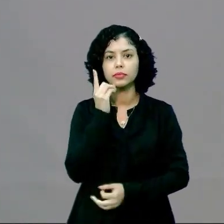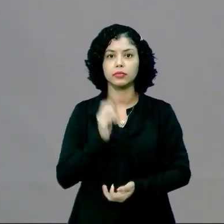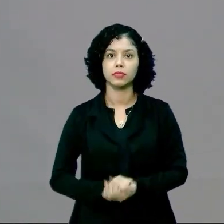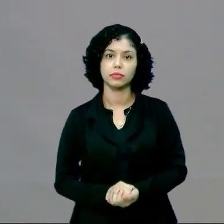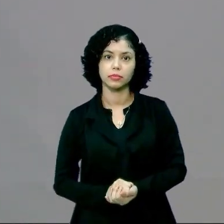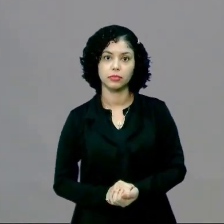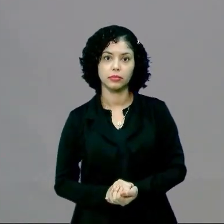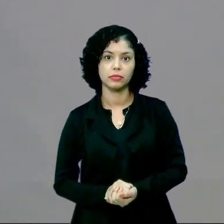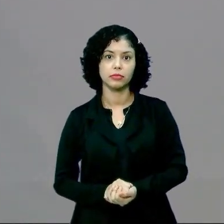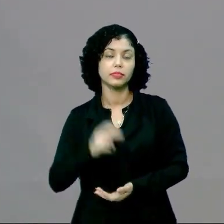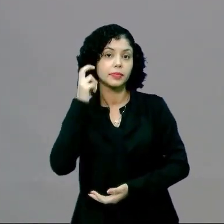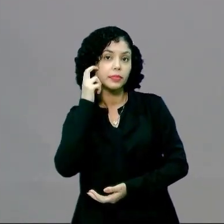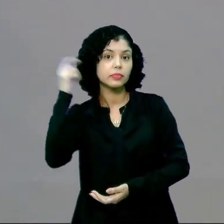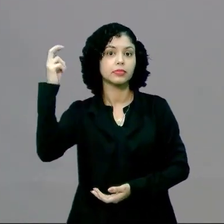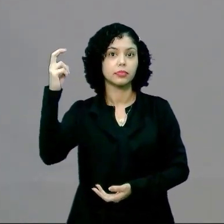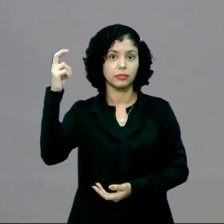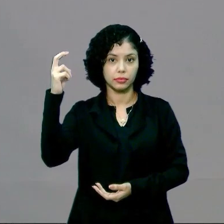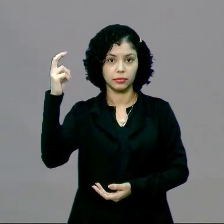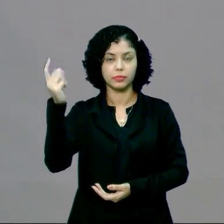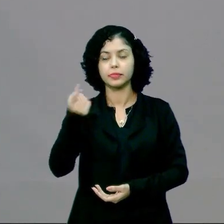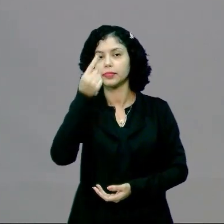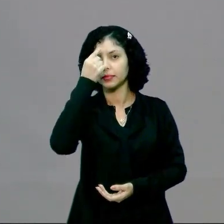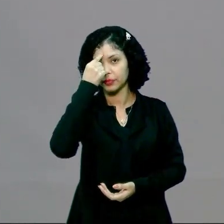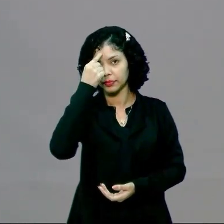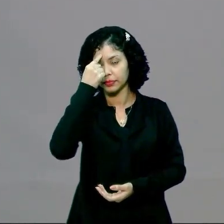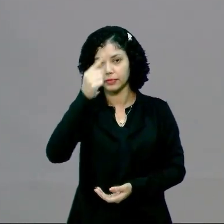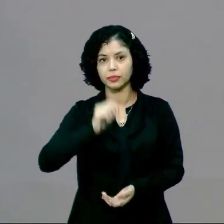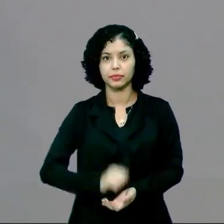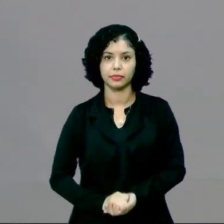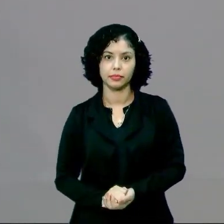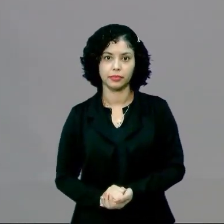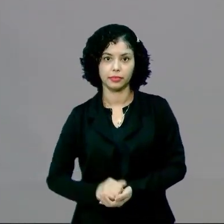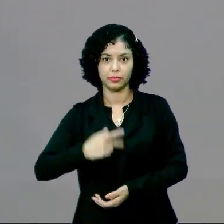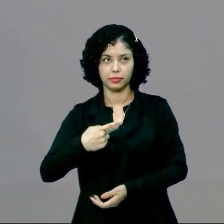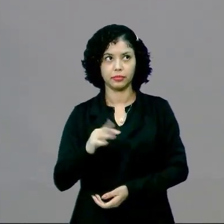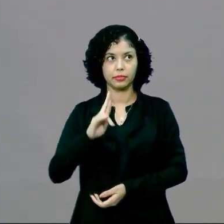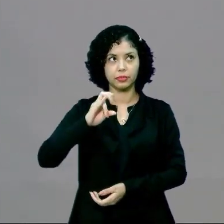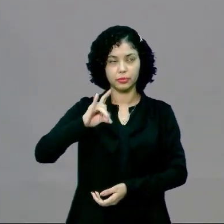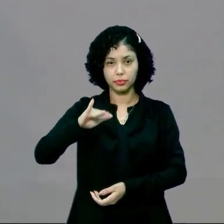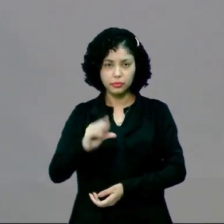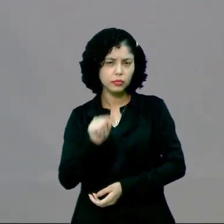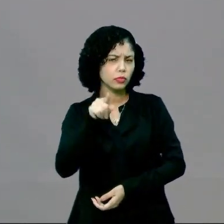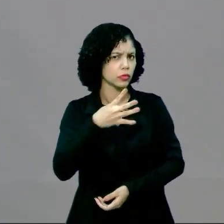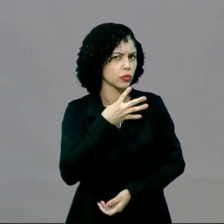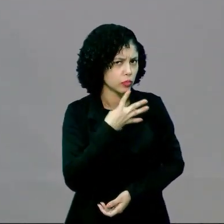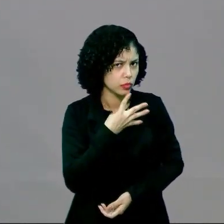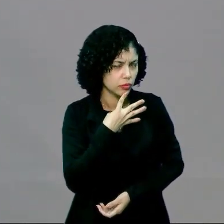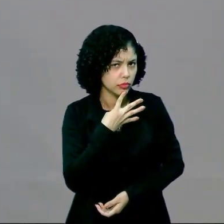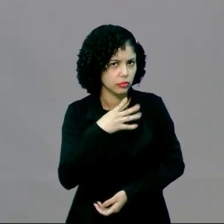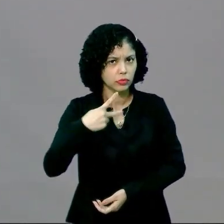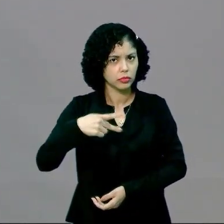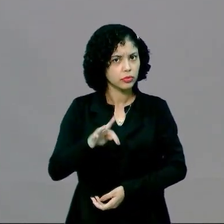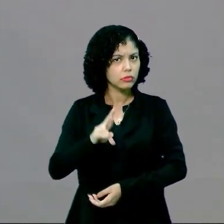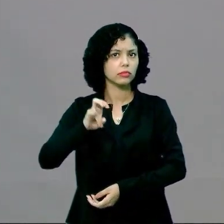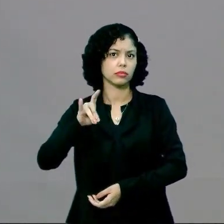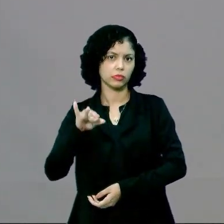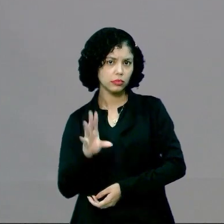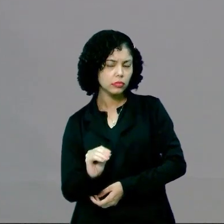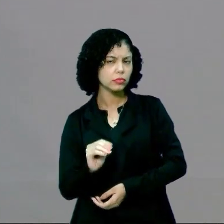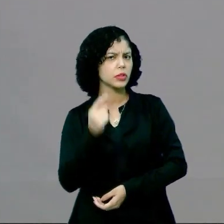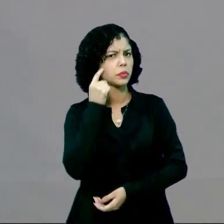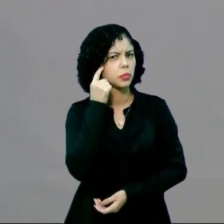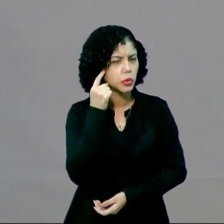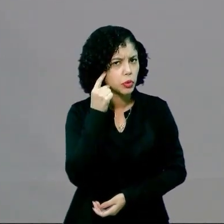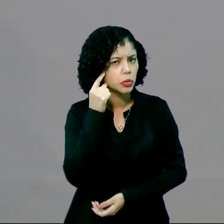que é a cultura, a memória e o patrimônio. Você já ouviu falar em patrimônio? Já